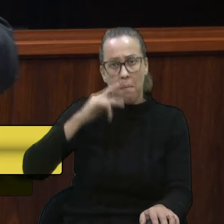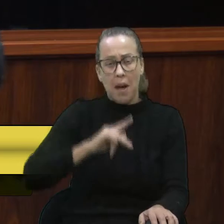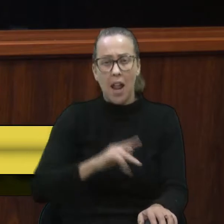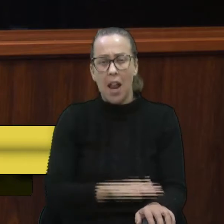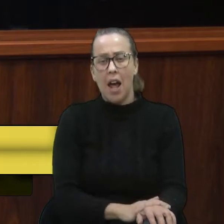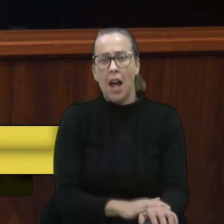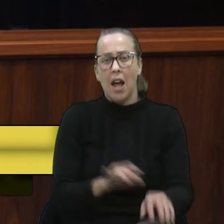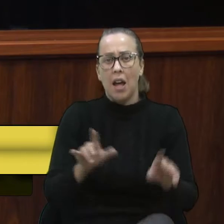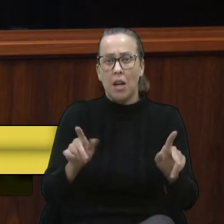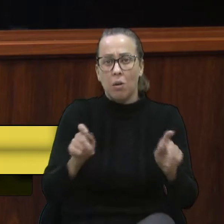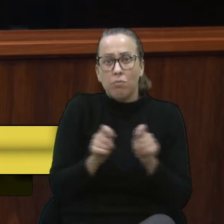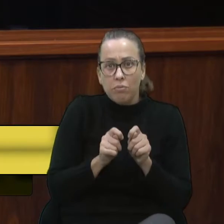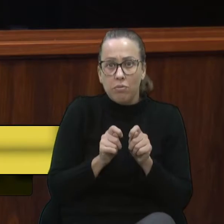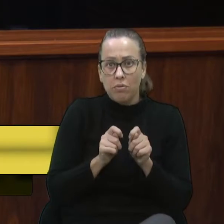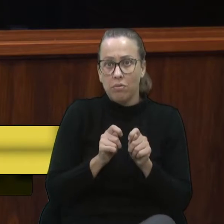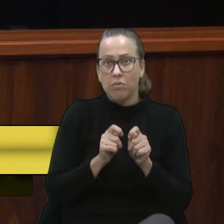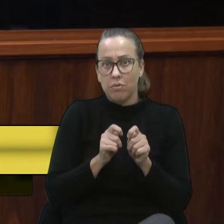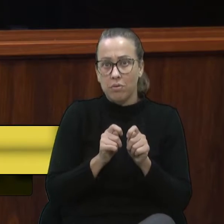racionamento.